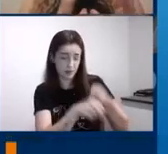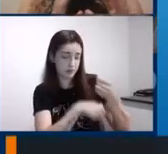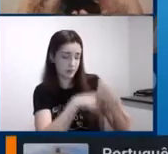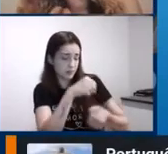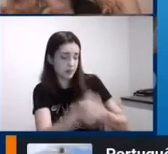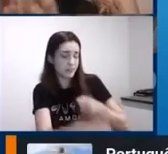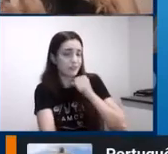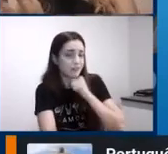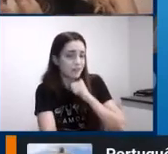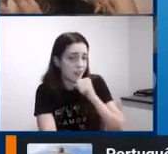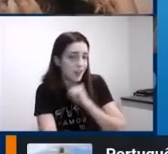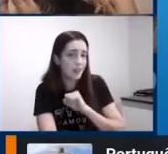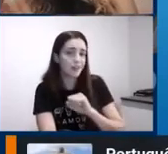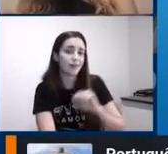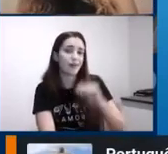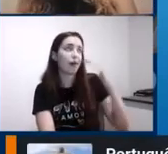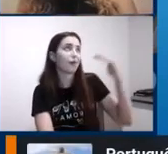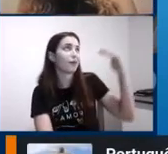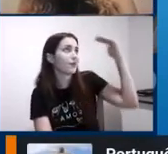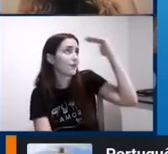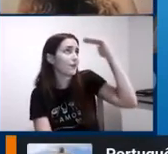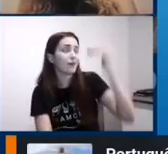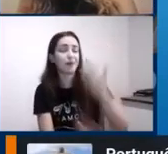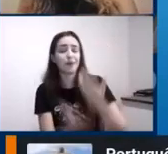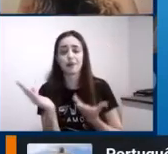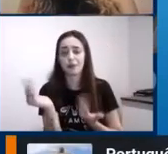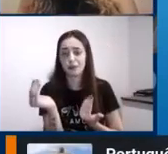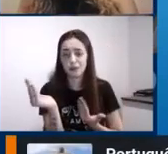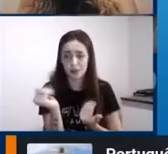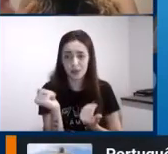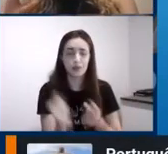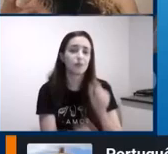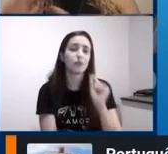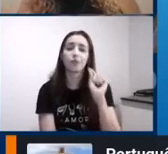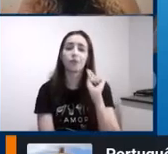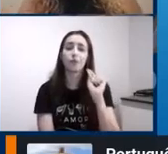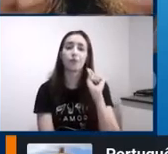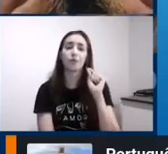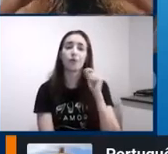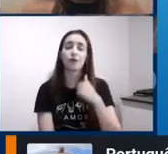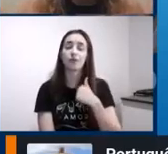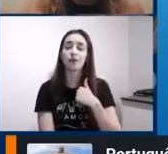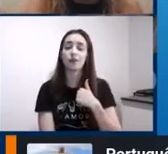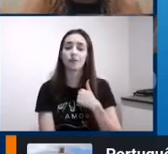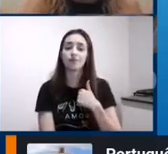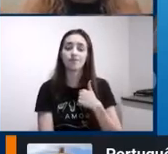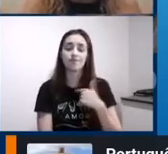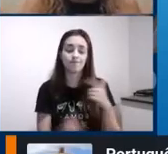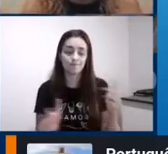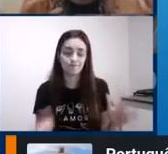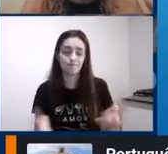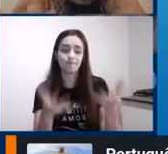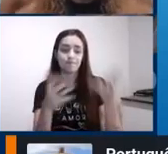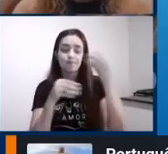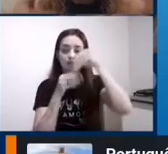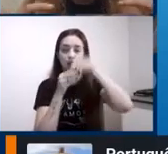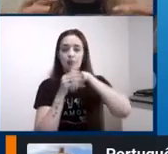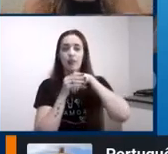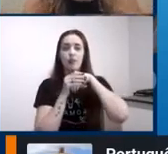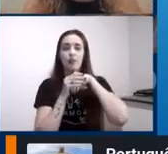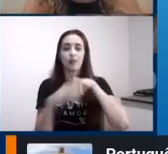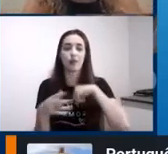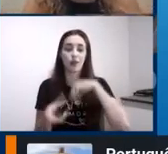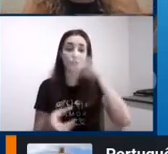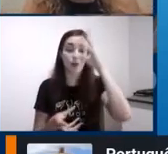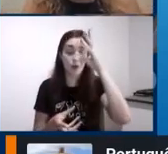adolescente adulto a gente vai se tornando eu posso ativar cada vez mais as motivações internas eu posso entender